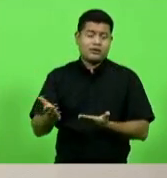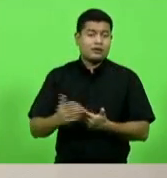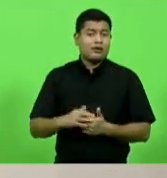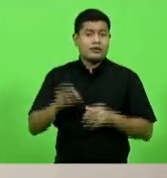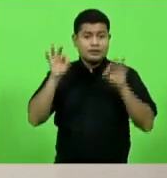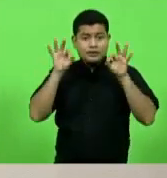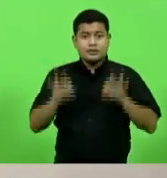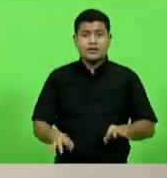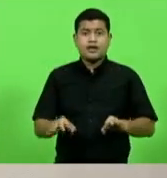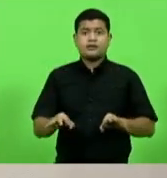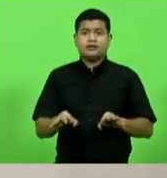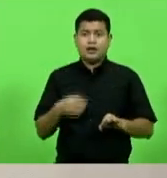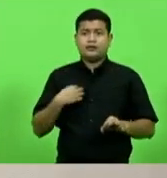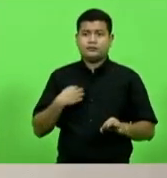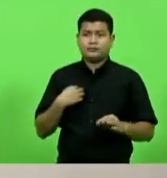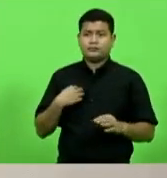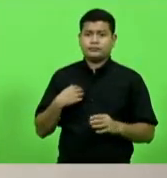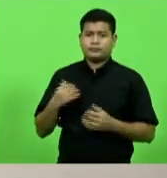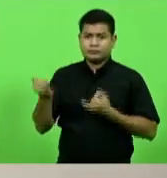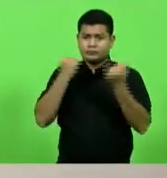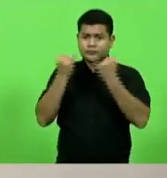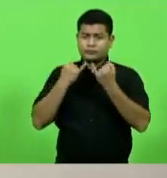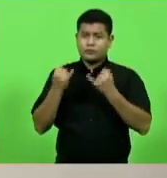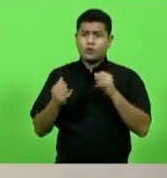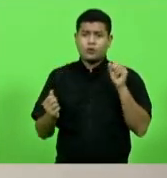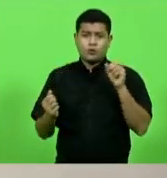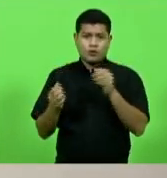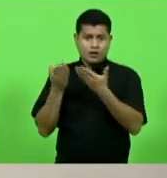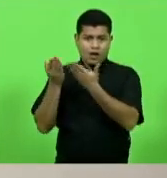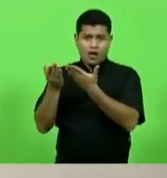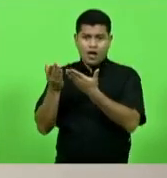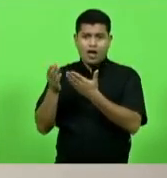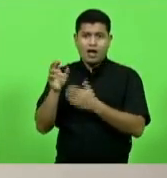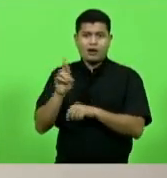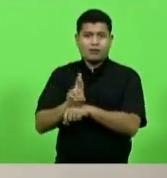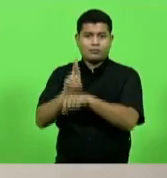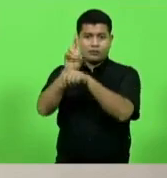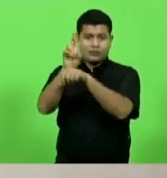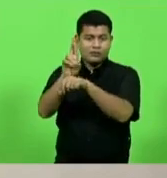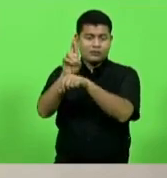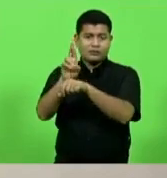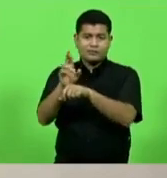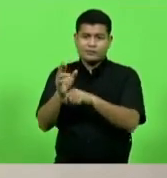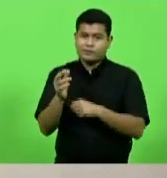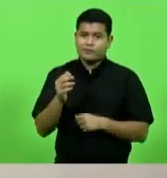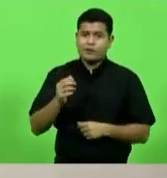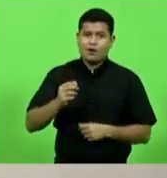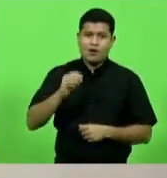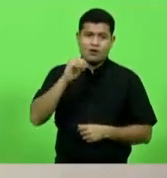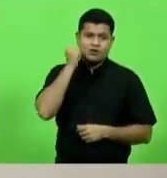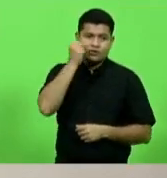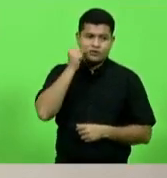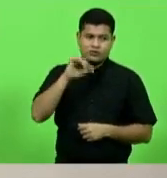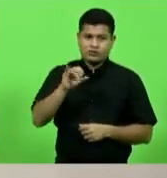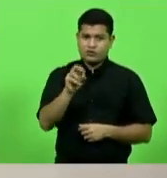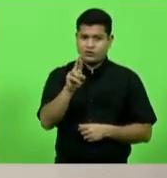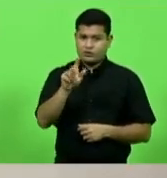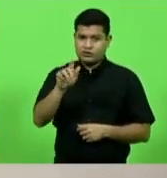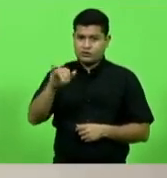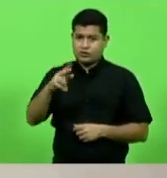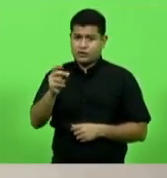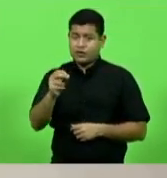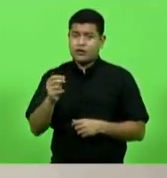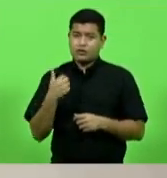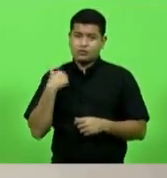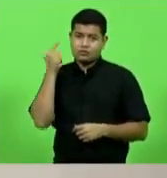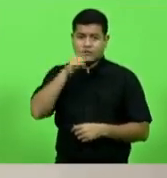levar ao conhecimento através do nosso senador Jorginho Mello ao nosso presidente e que seja resolvido sargento